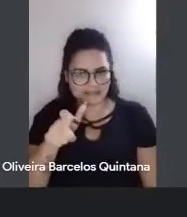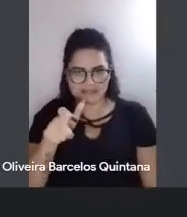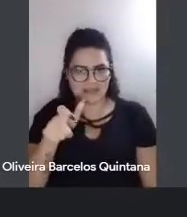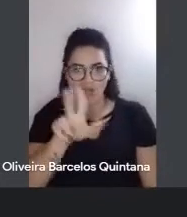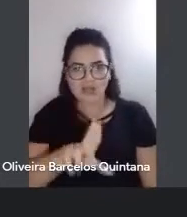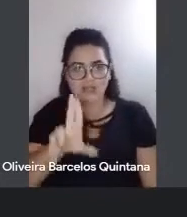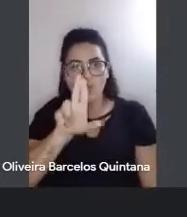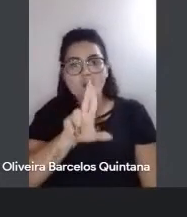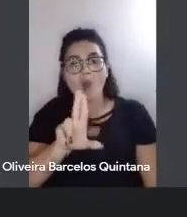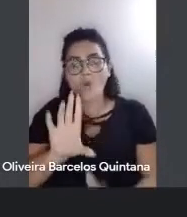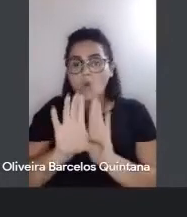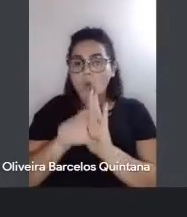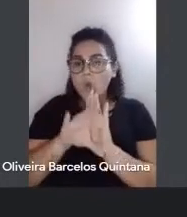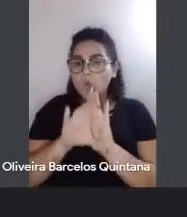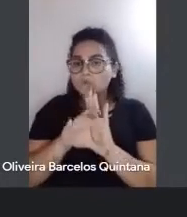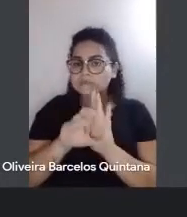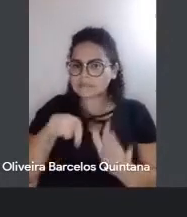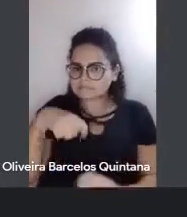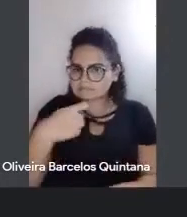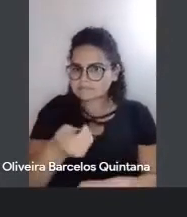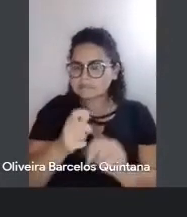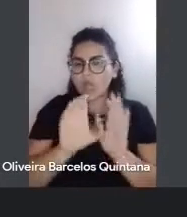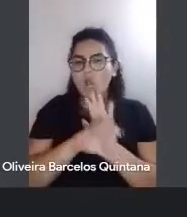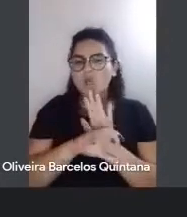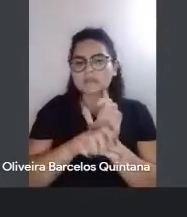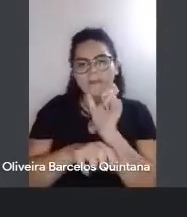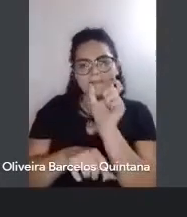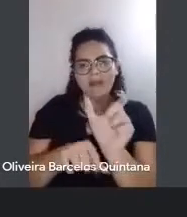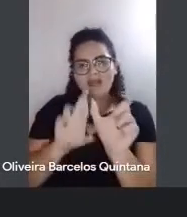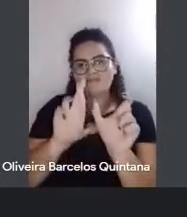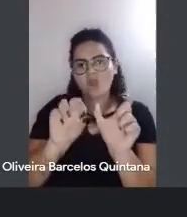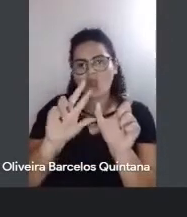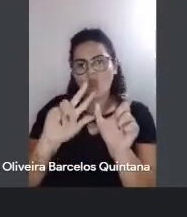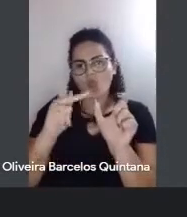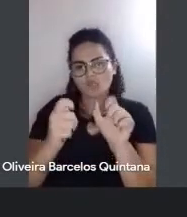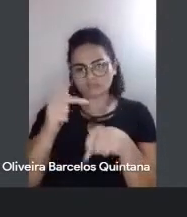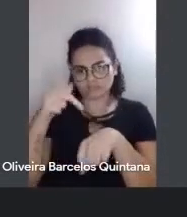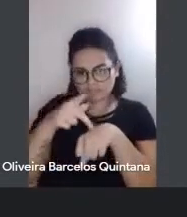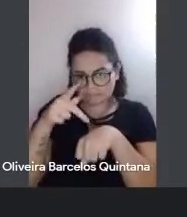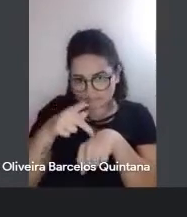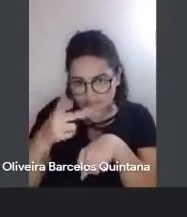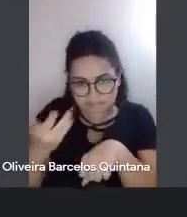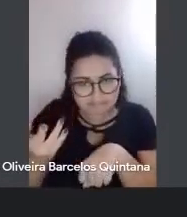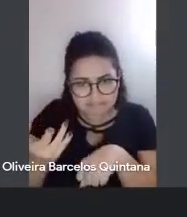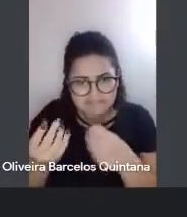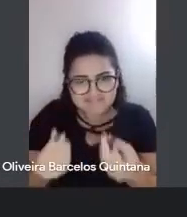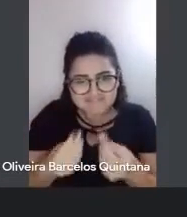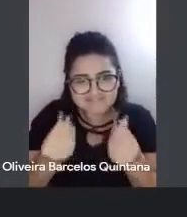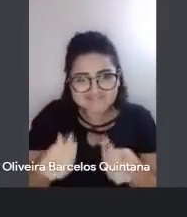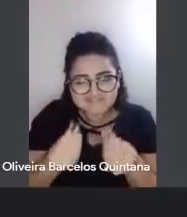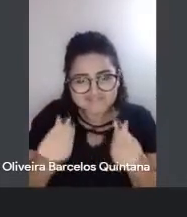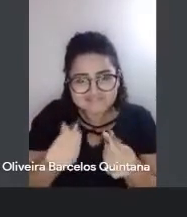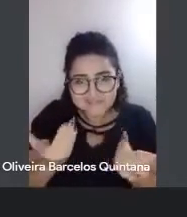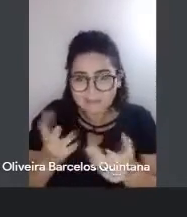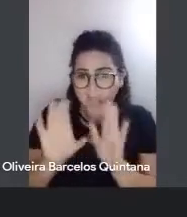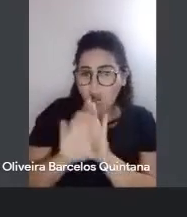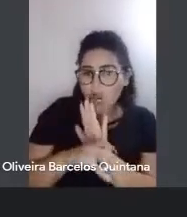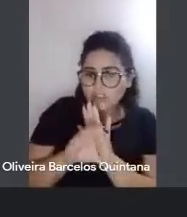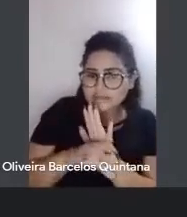conceito de rocha. Conceito de rocha. O conceito que ele tem de planalto central, um negócio